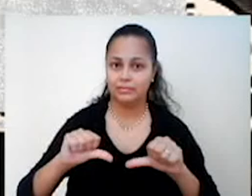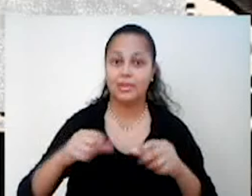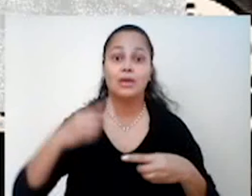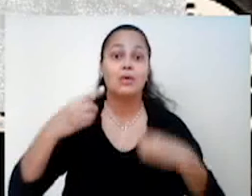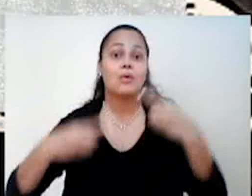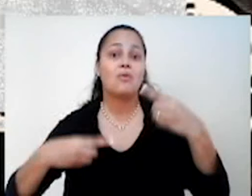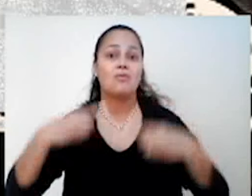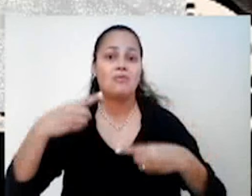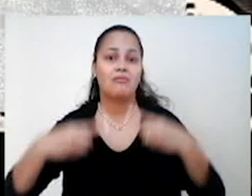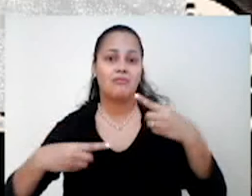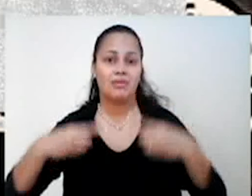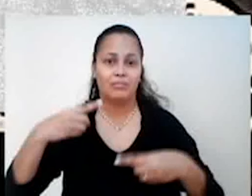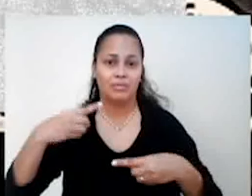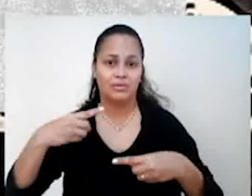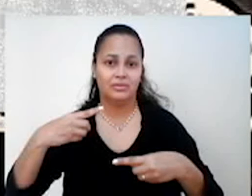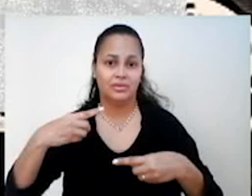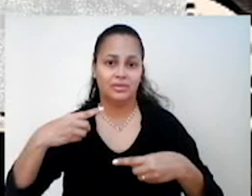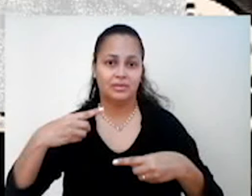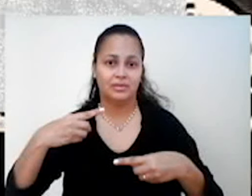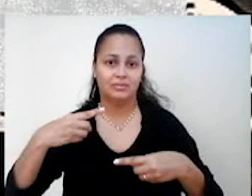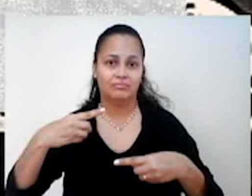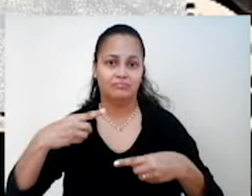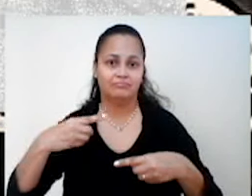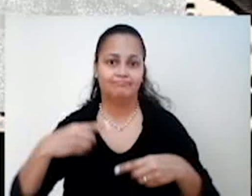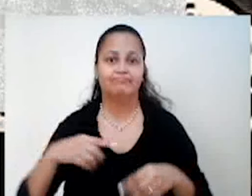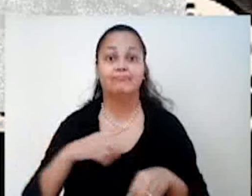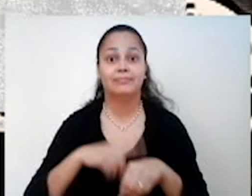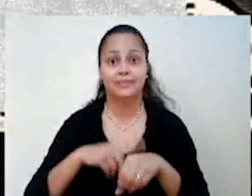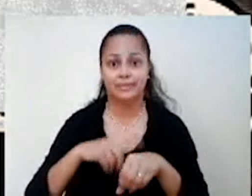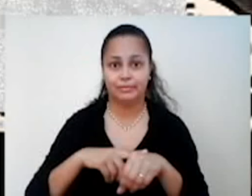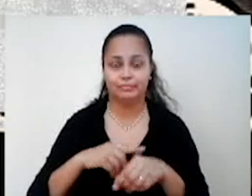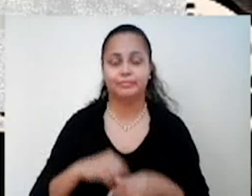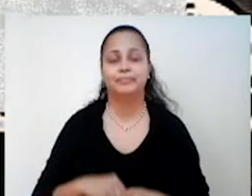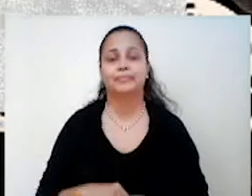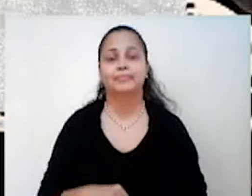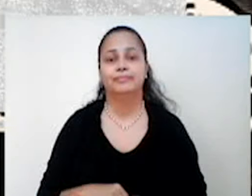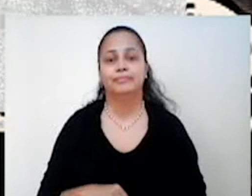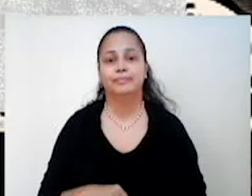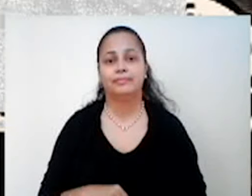política da Europa nesse período. Vamos lá?